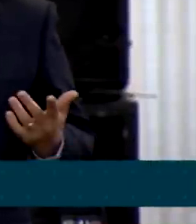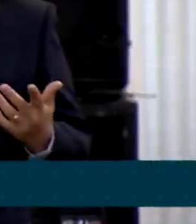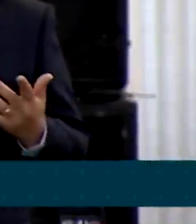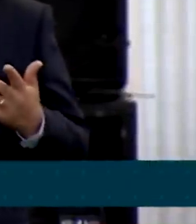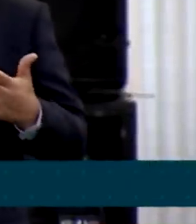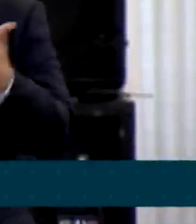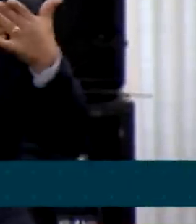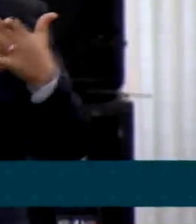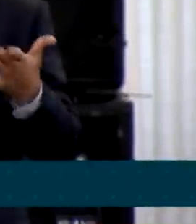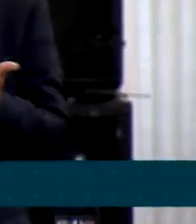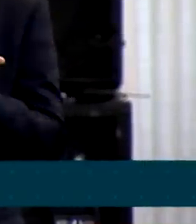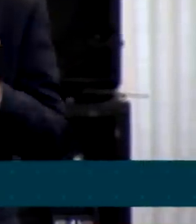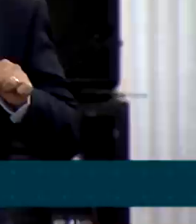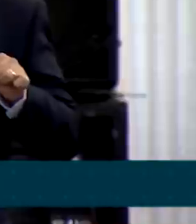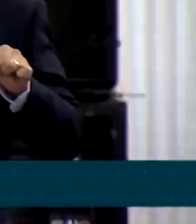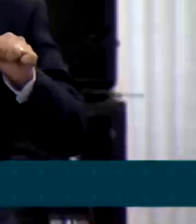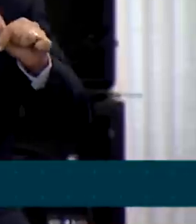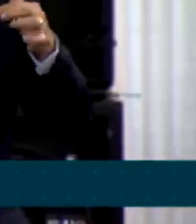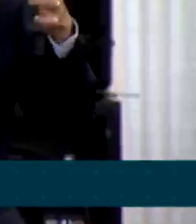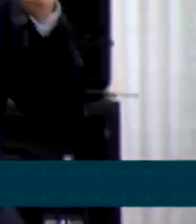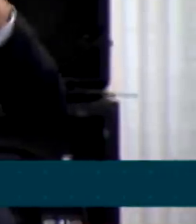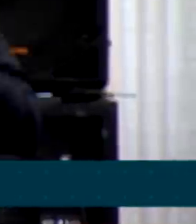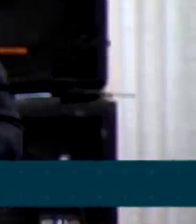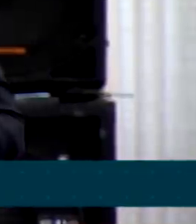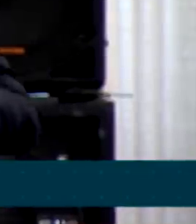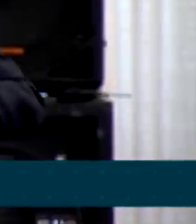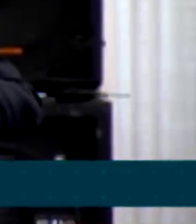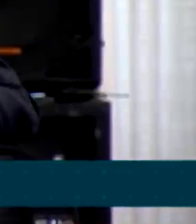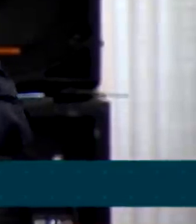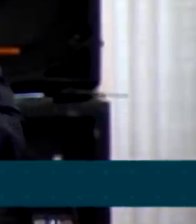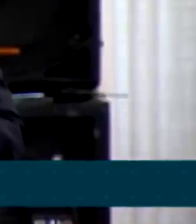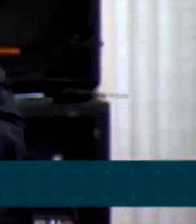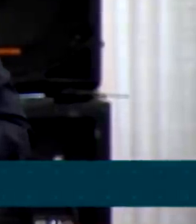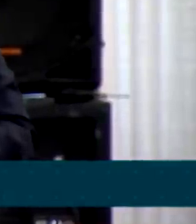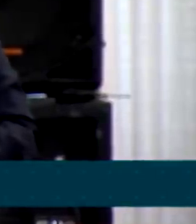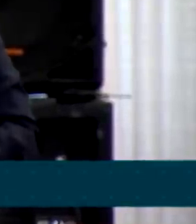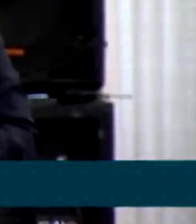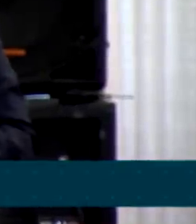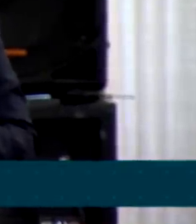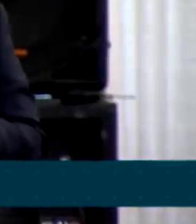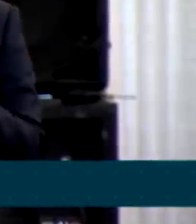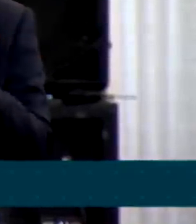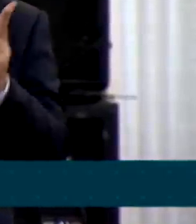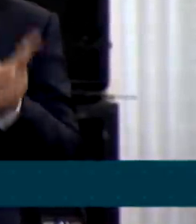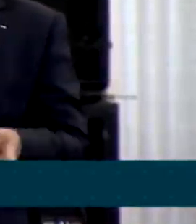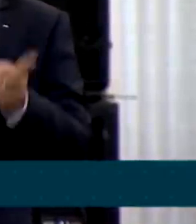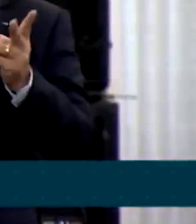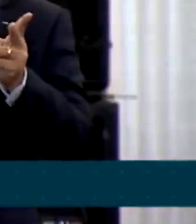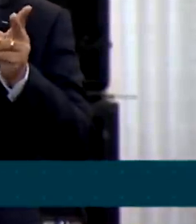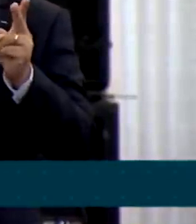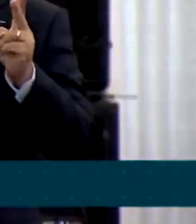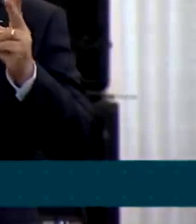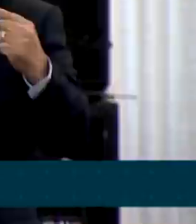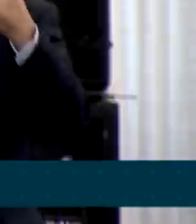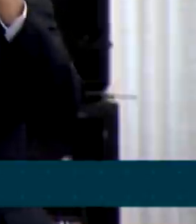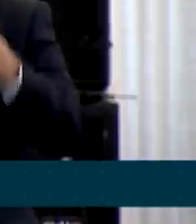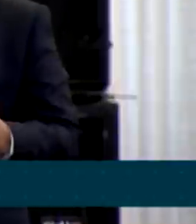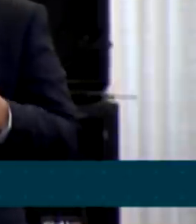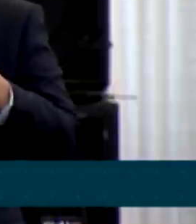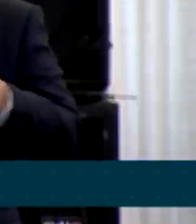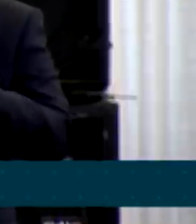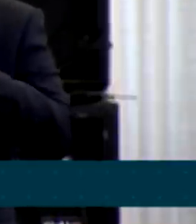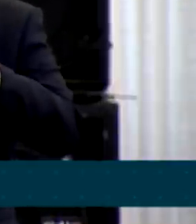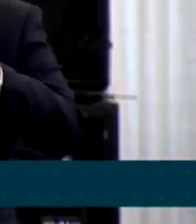Os deveres são condicionais, mas nós jogamos e sempre jogaremos dentro das quatro linhas